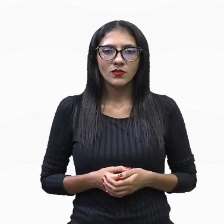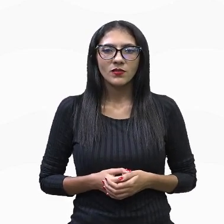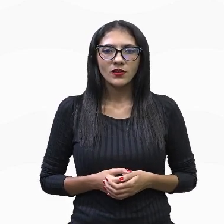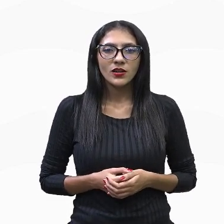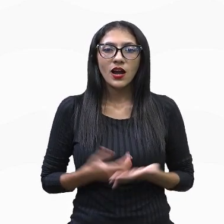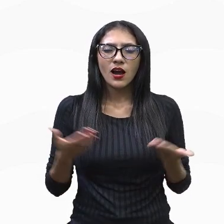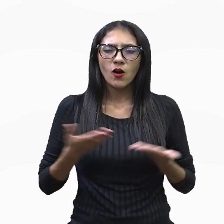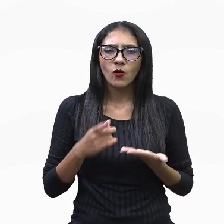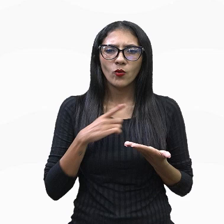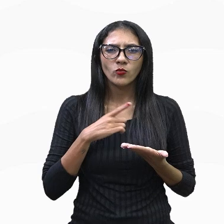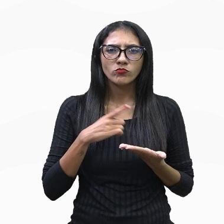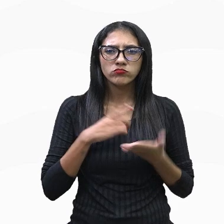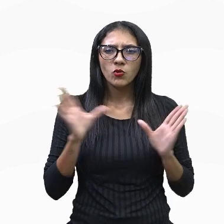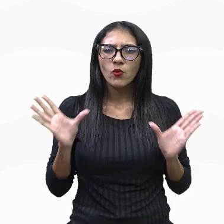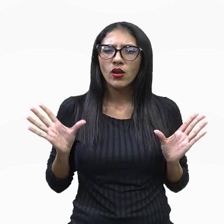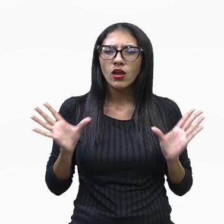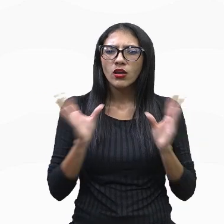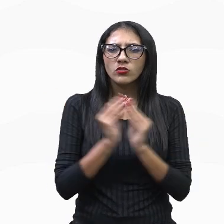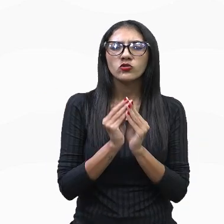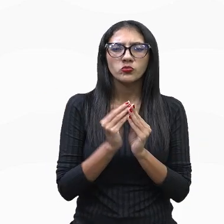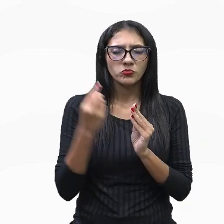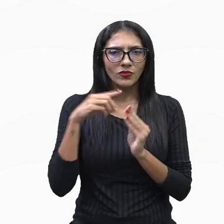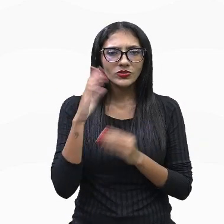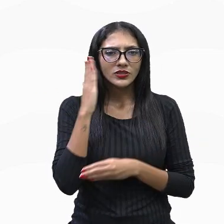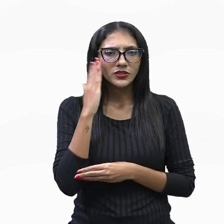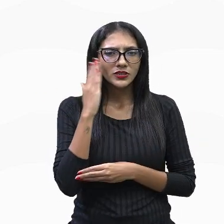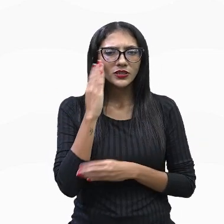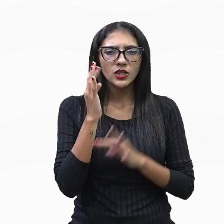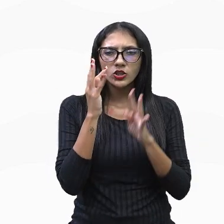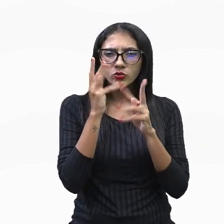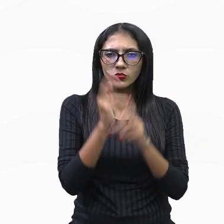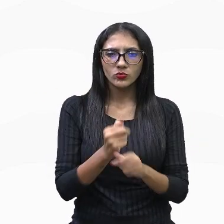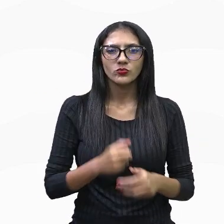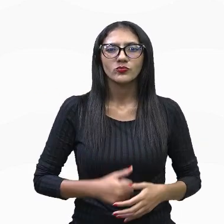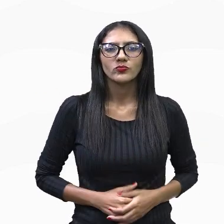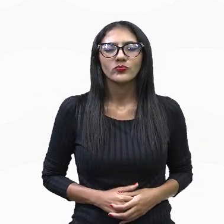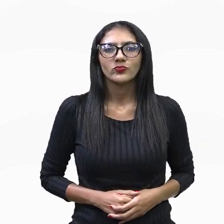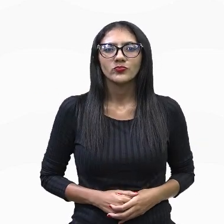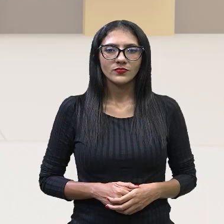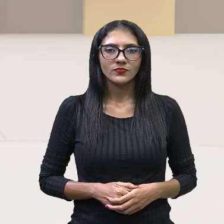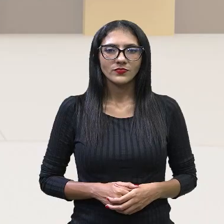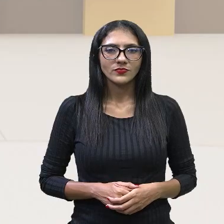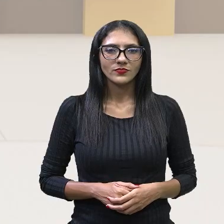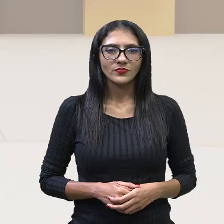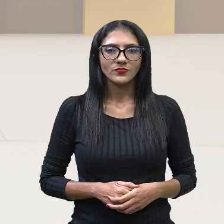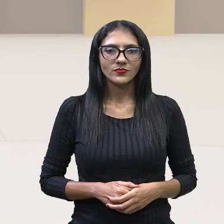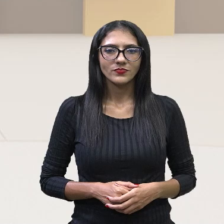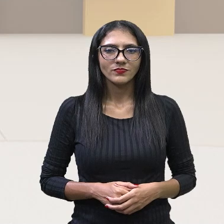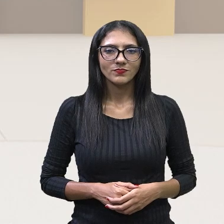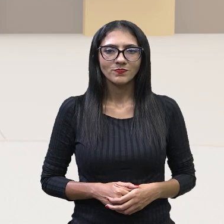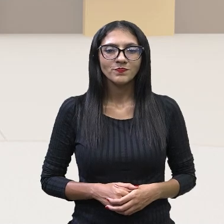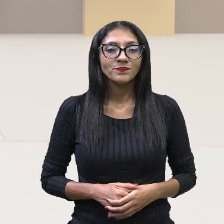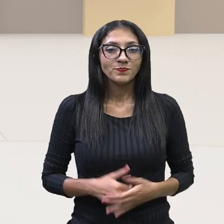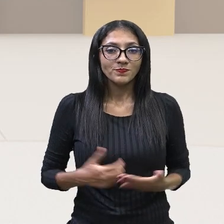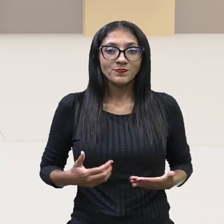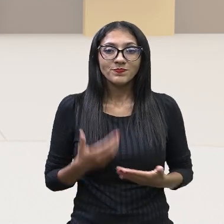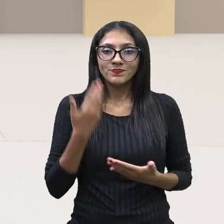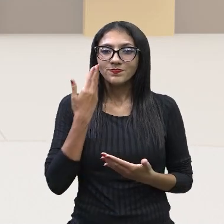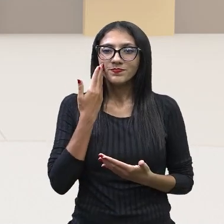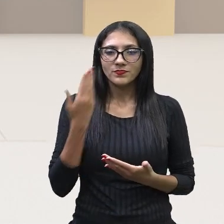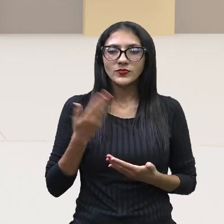resumão aqui para vocês disso daí. Venham comigo, olha só. Vamos lá, então, gente. Olha só.